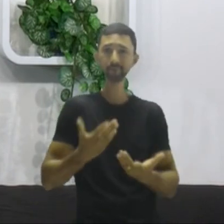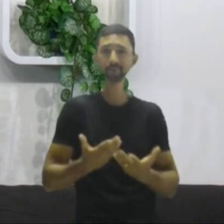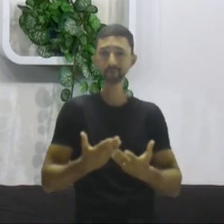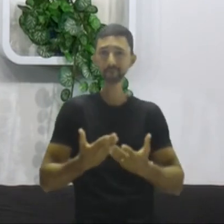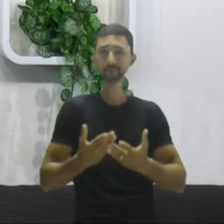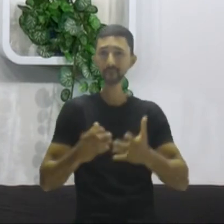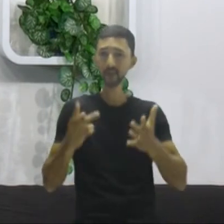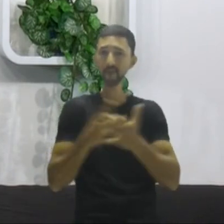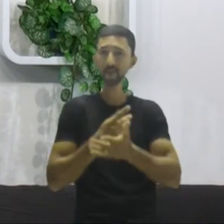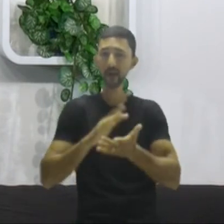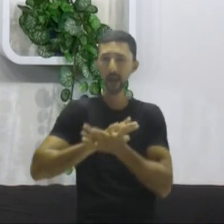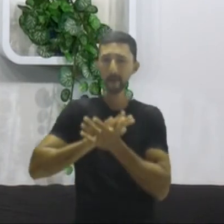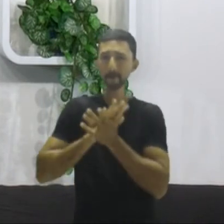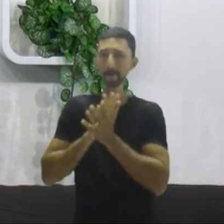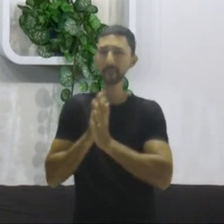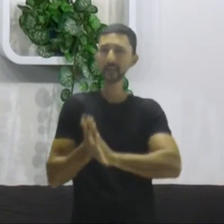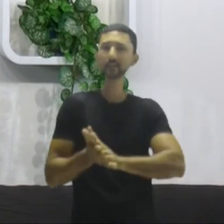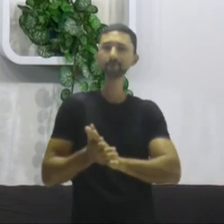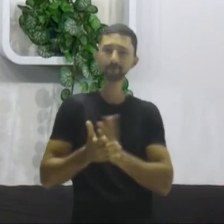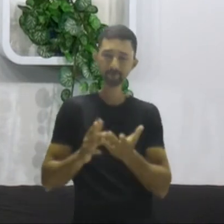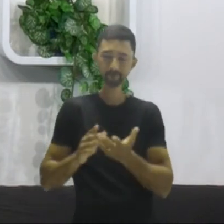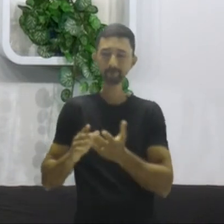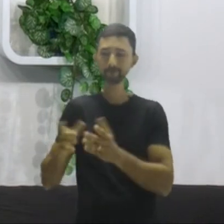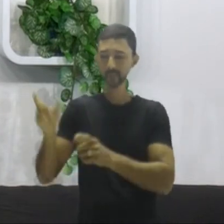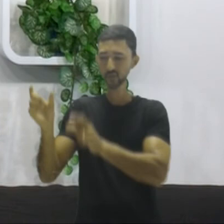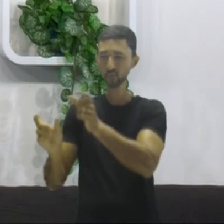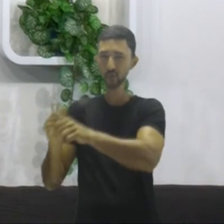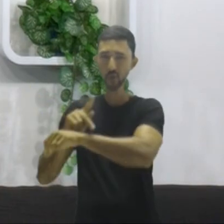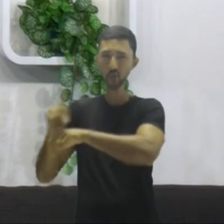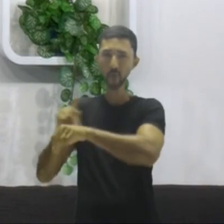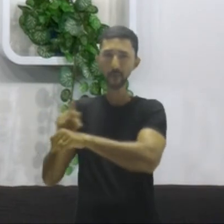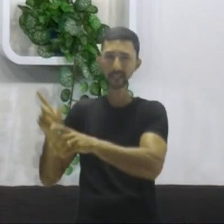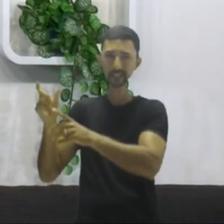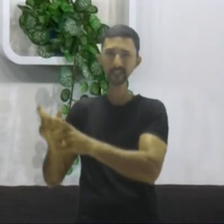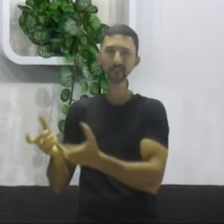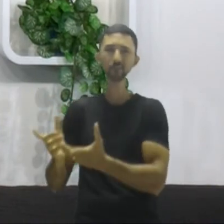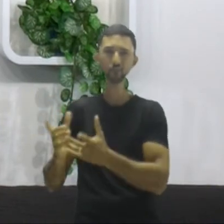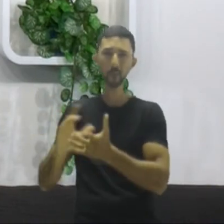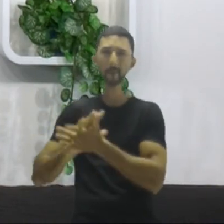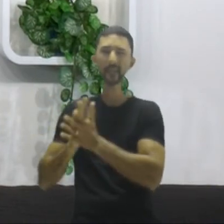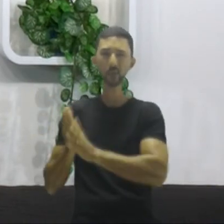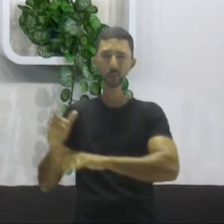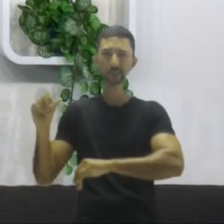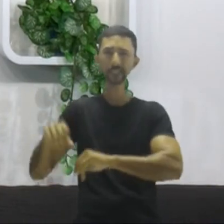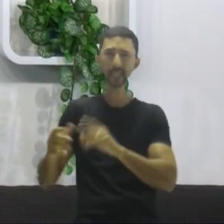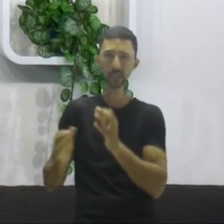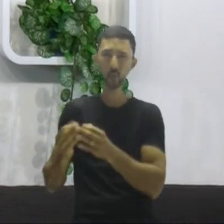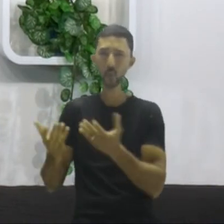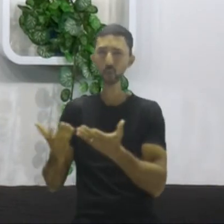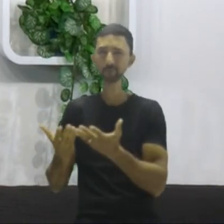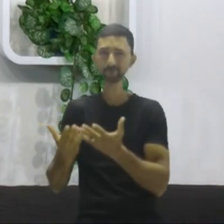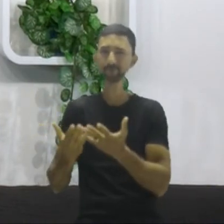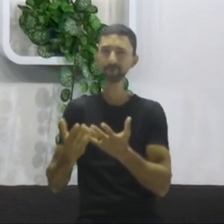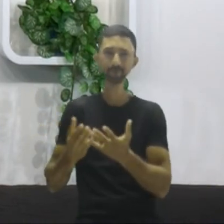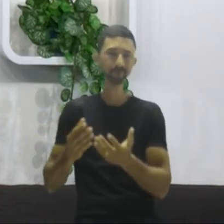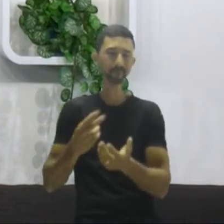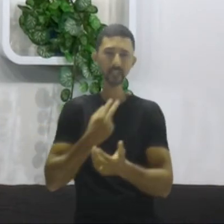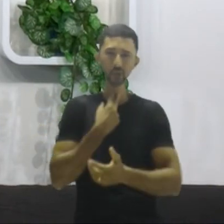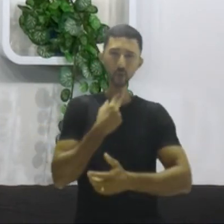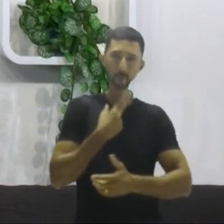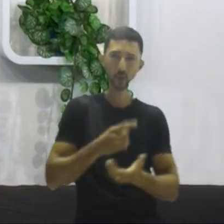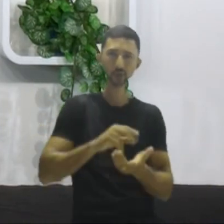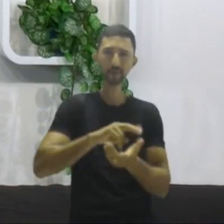a terrorismo. Todo islâmico é terrorista? Obviamente que não. São